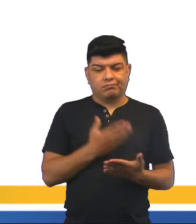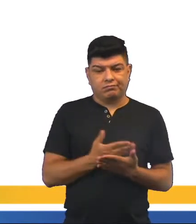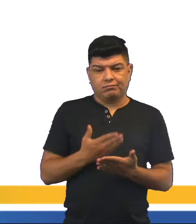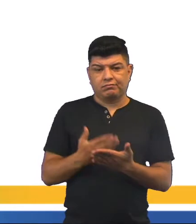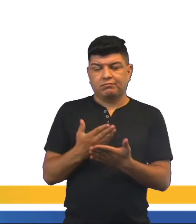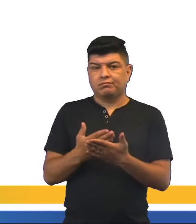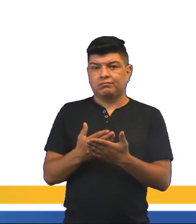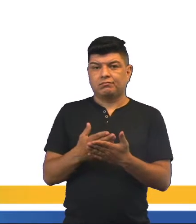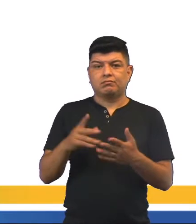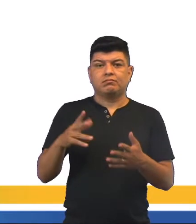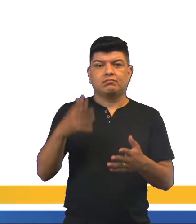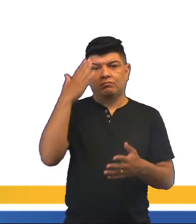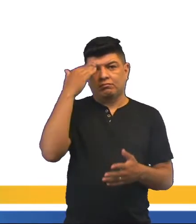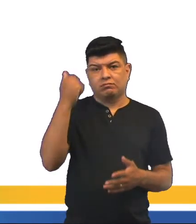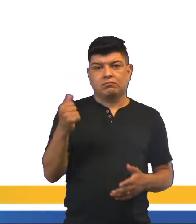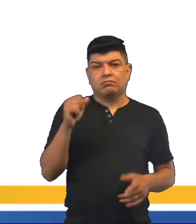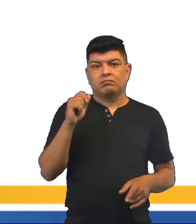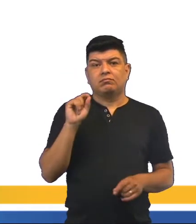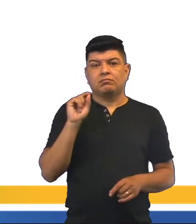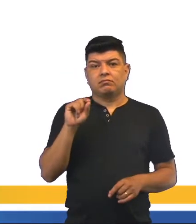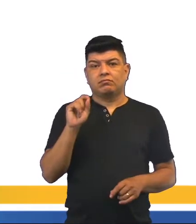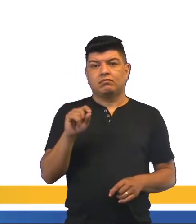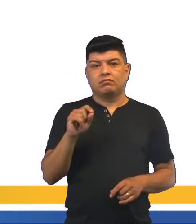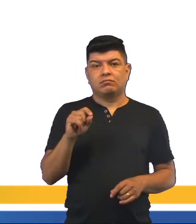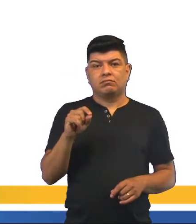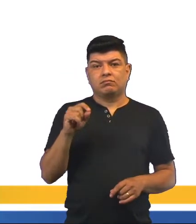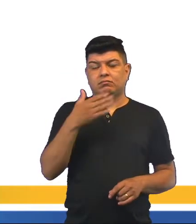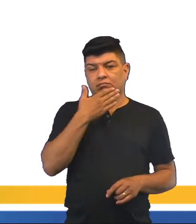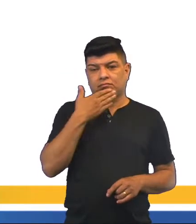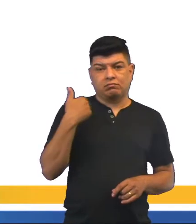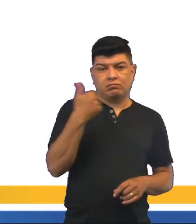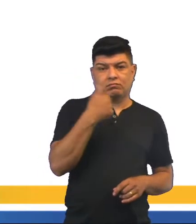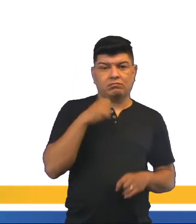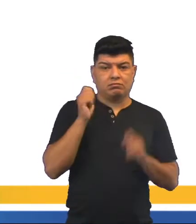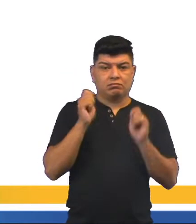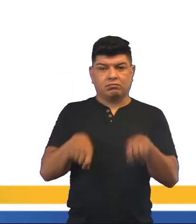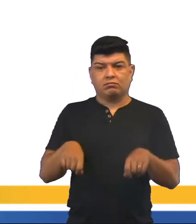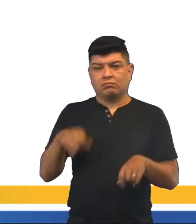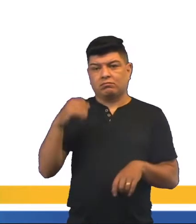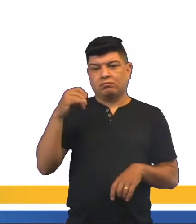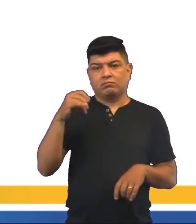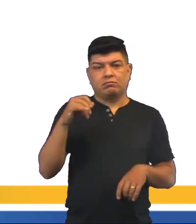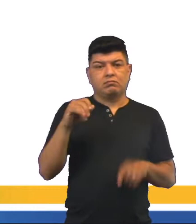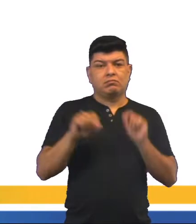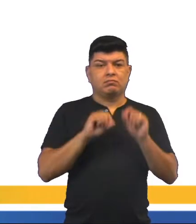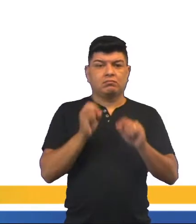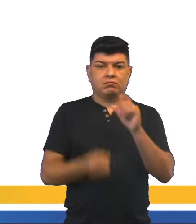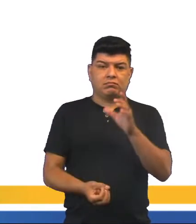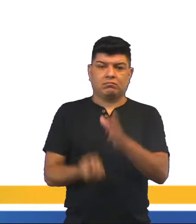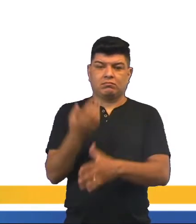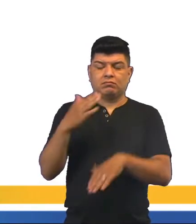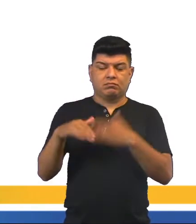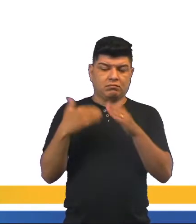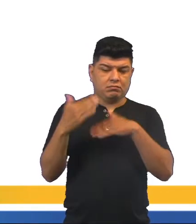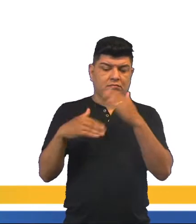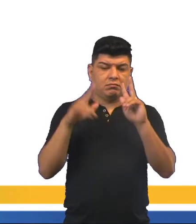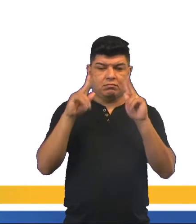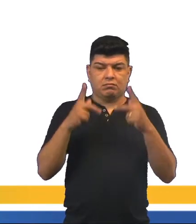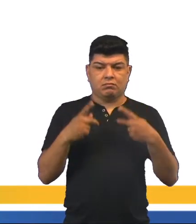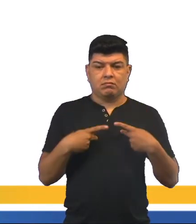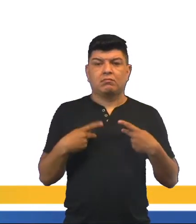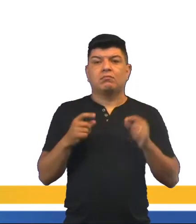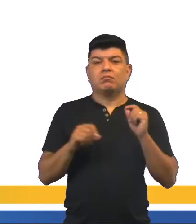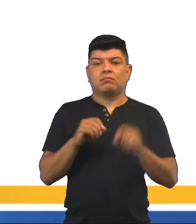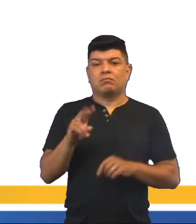identificam-se as repercussões dos aprimoramentos no potencial criativo dos níveis de desenvolvimento humano